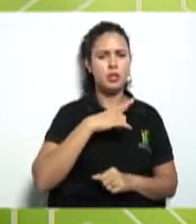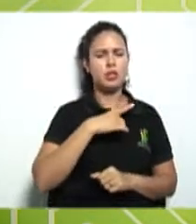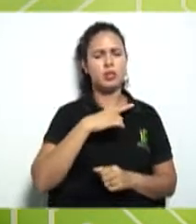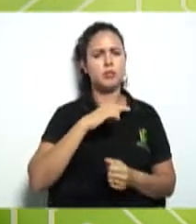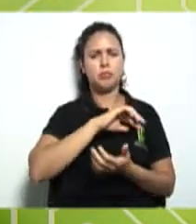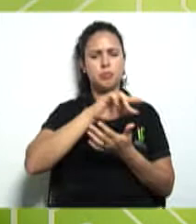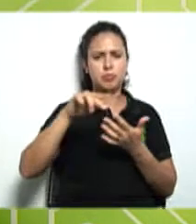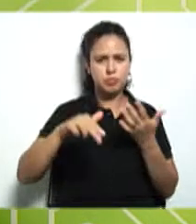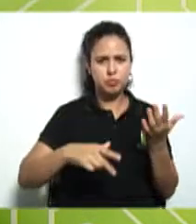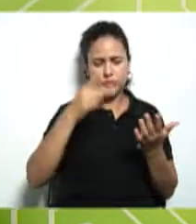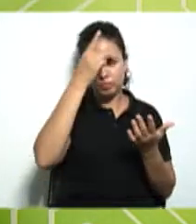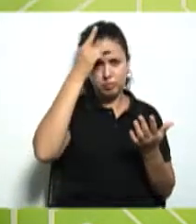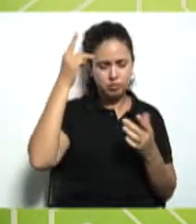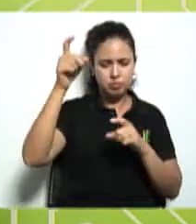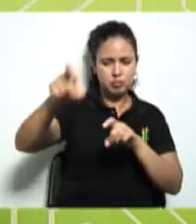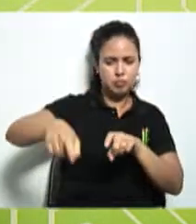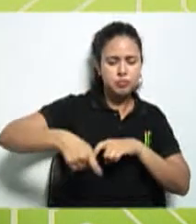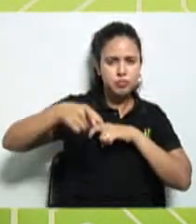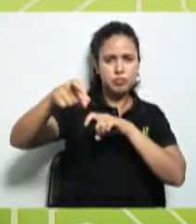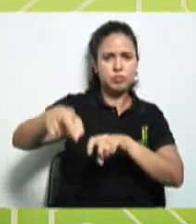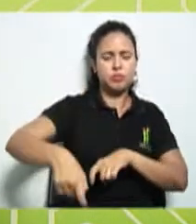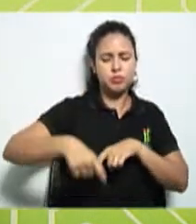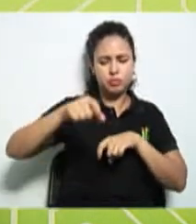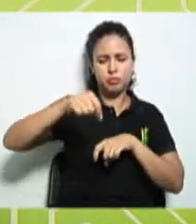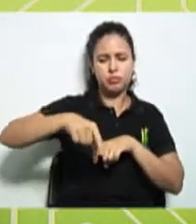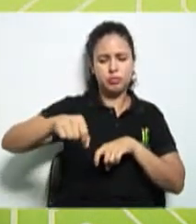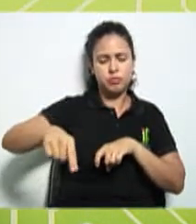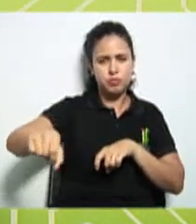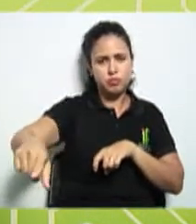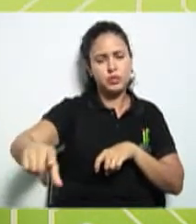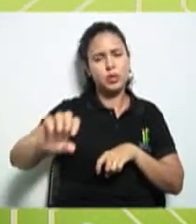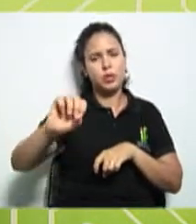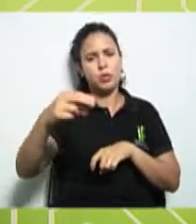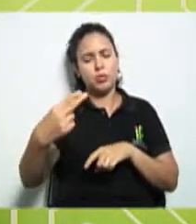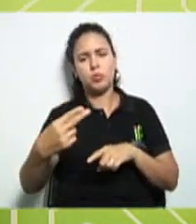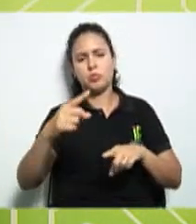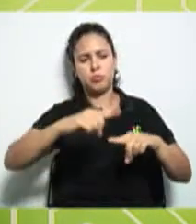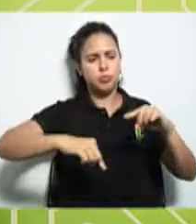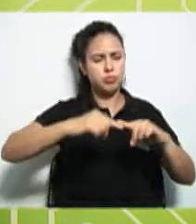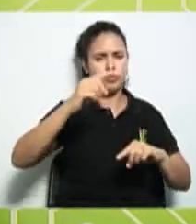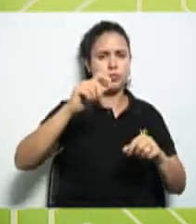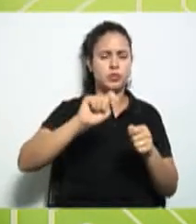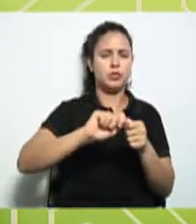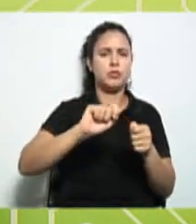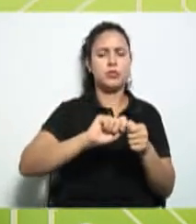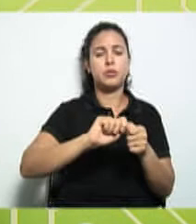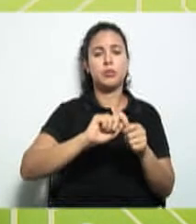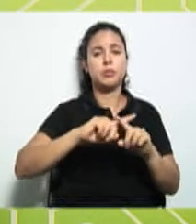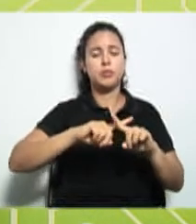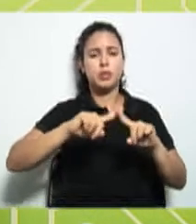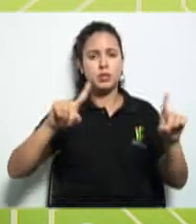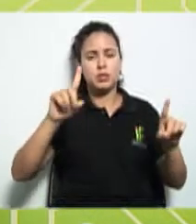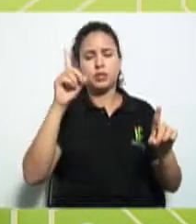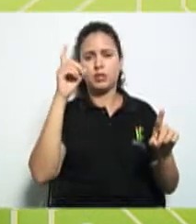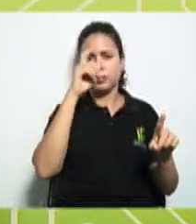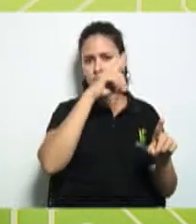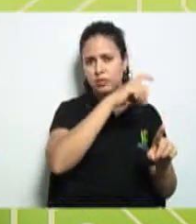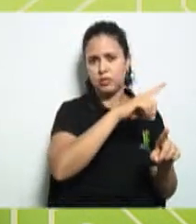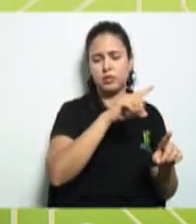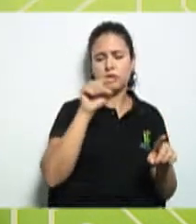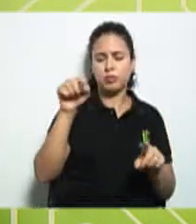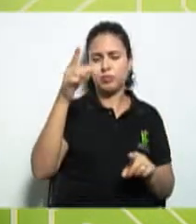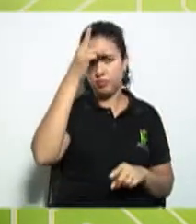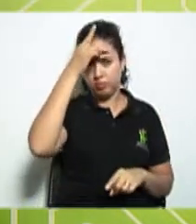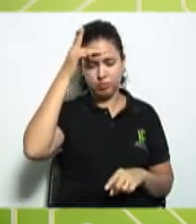produtores, que desenvolvem algum determinado produto. Só que nesse momento acaba dificultando para que esse produtor,